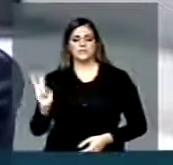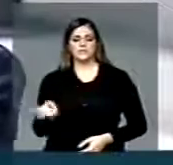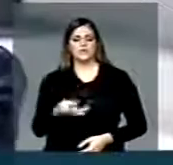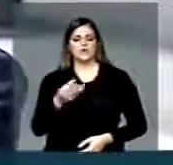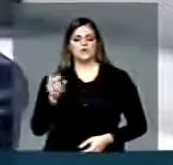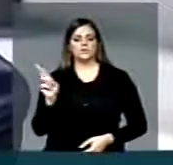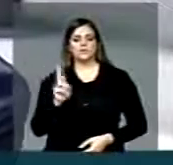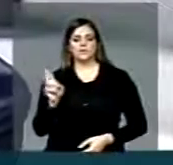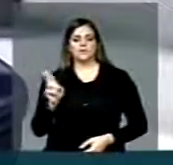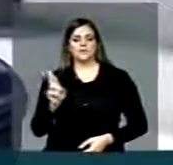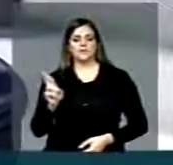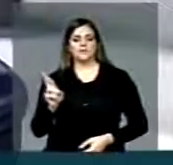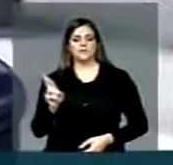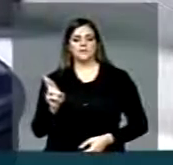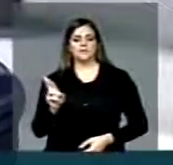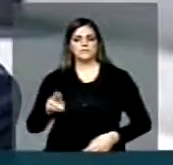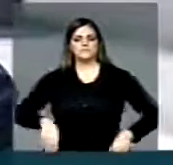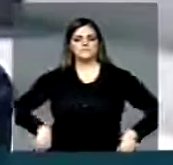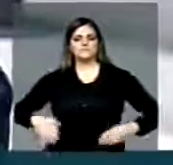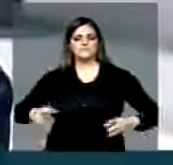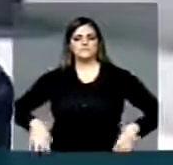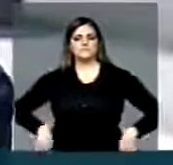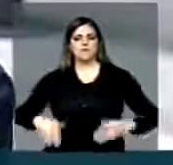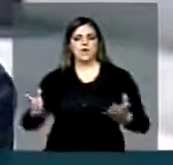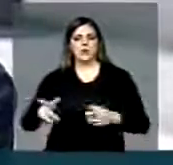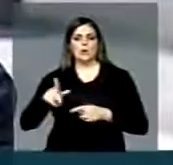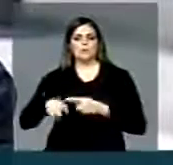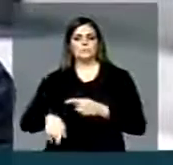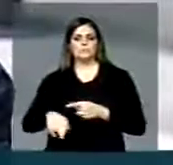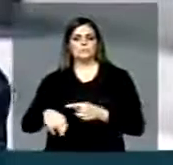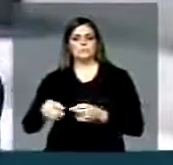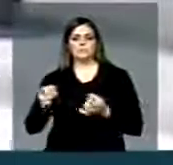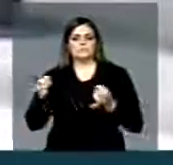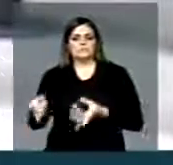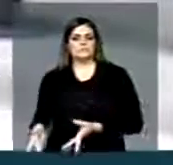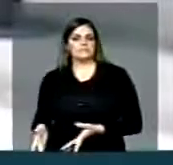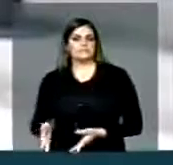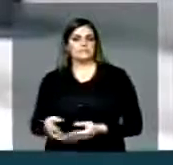de reais jogados no lixo pelo senhor Alckmin. Muito obrigado, novo deputado.